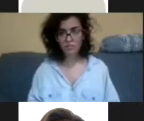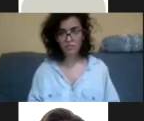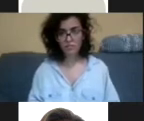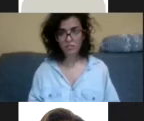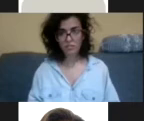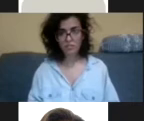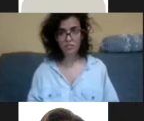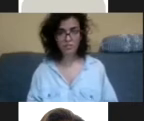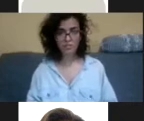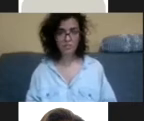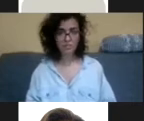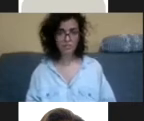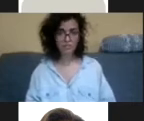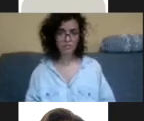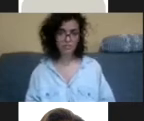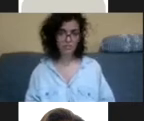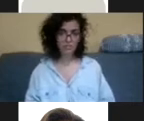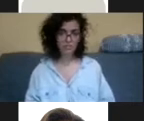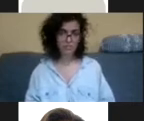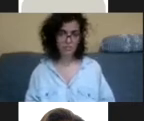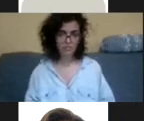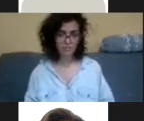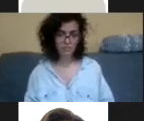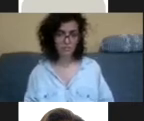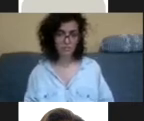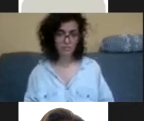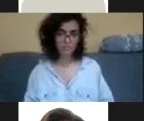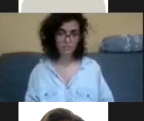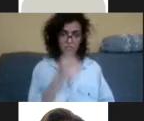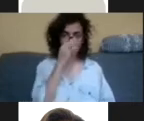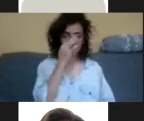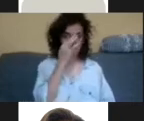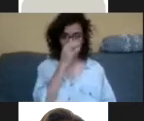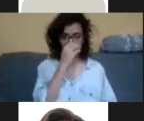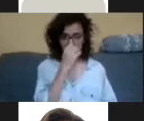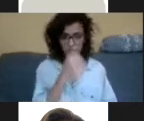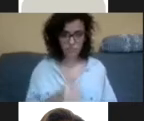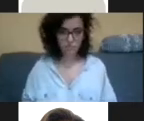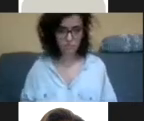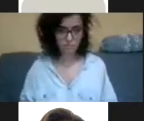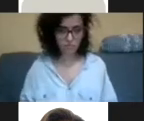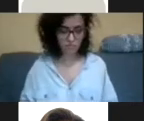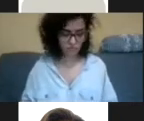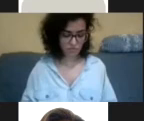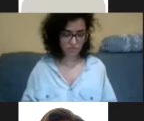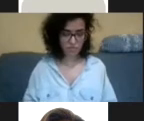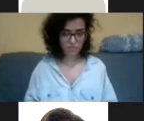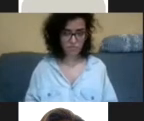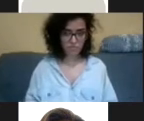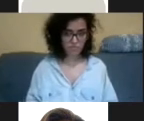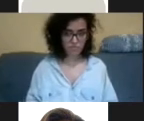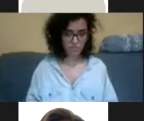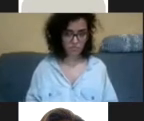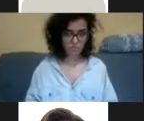Essa daqui já não está informando tudo que a gente precisa saber? Planetário fechado de 17 a 31 por causa da pandemia. Ponto final.